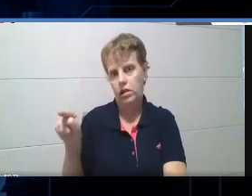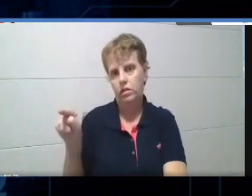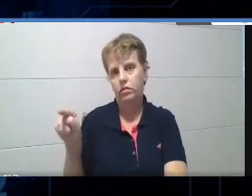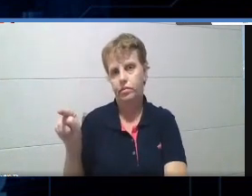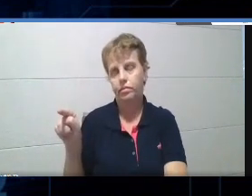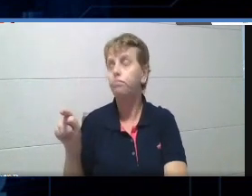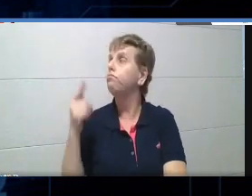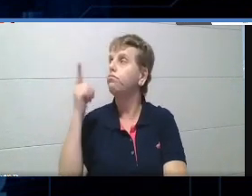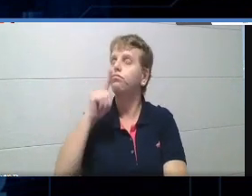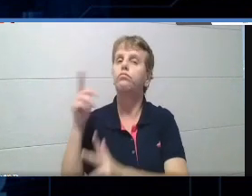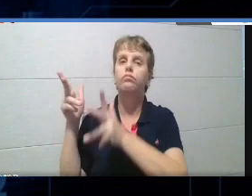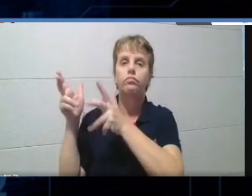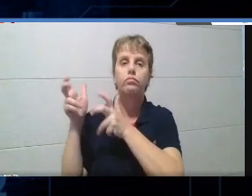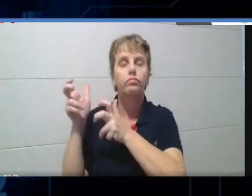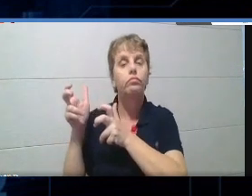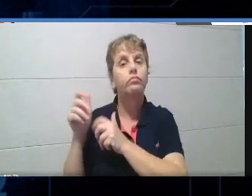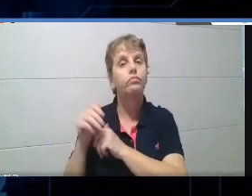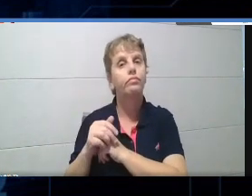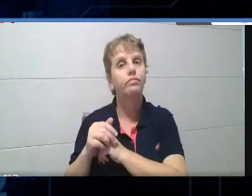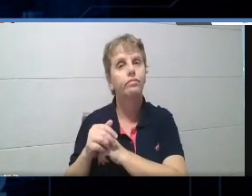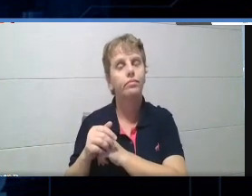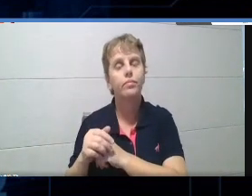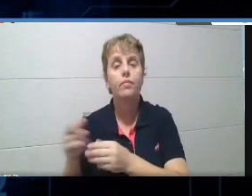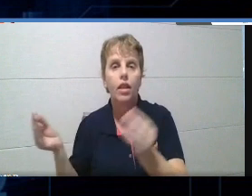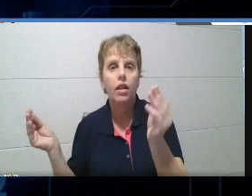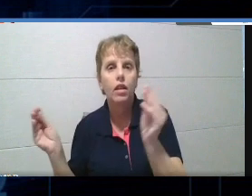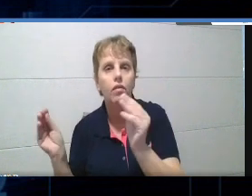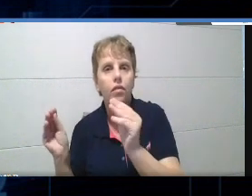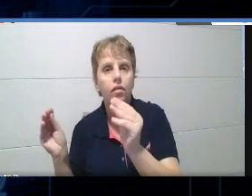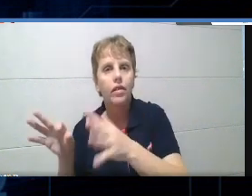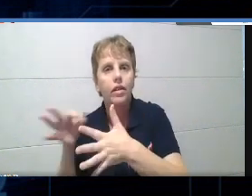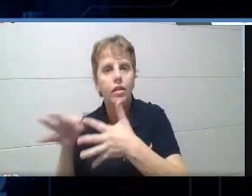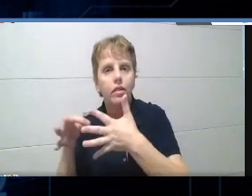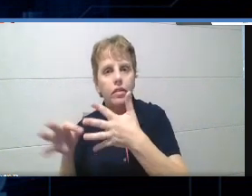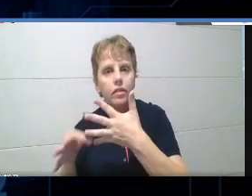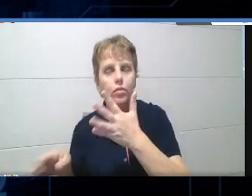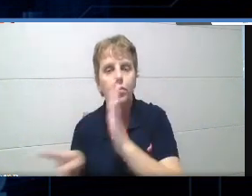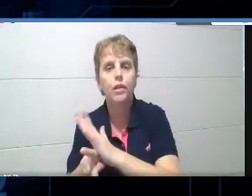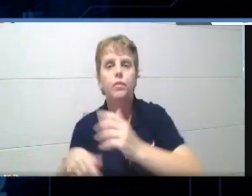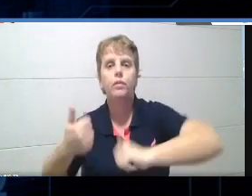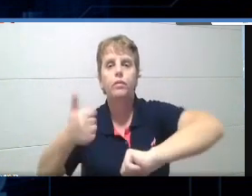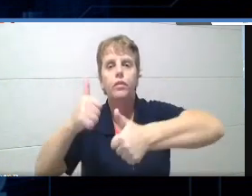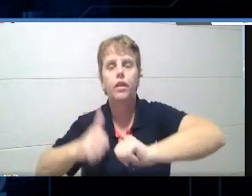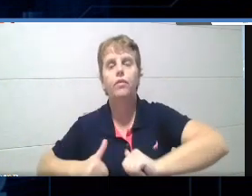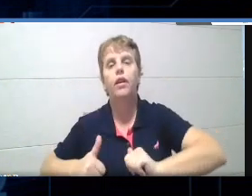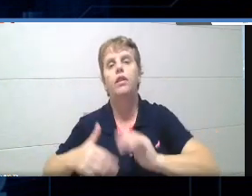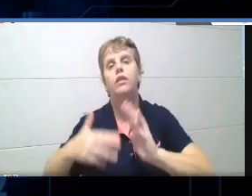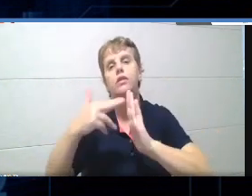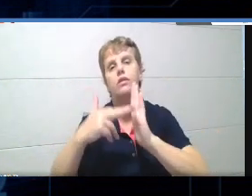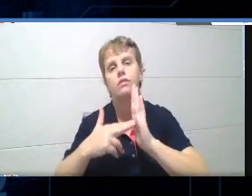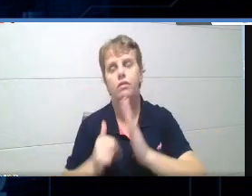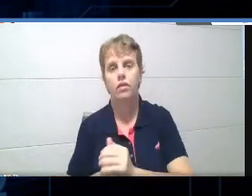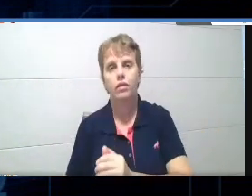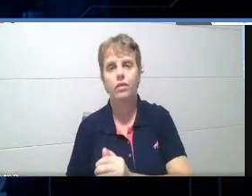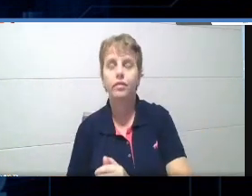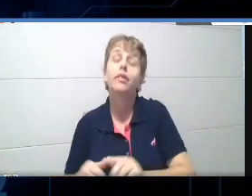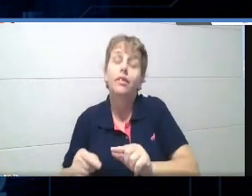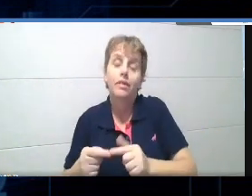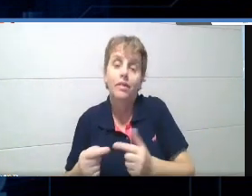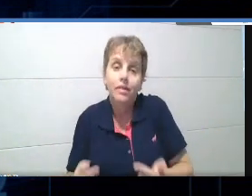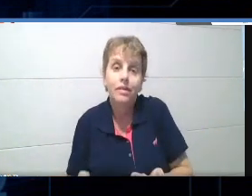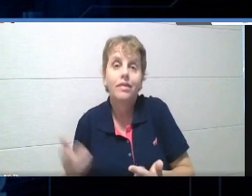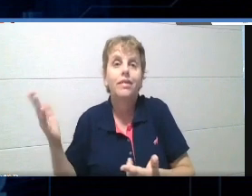percebam, eu, eu dei agora os critérios de avaliação, e isso aqui, gente, nada mais é do que